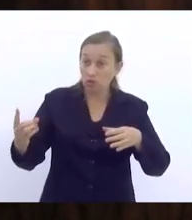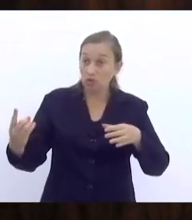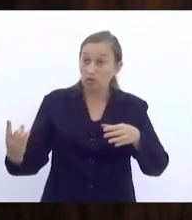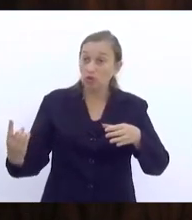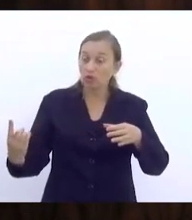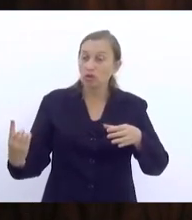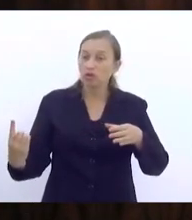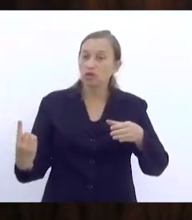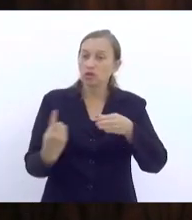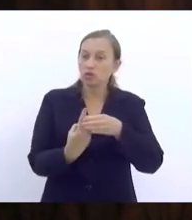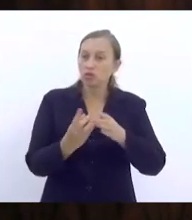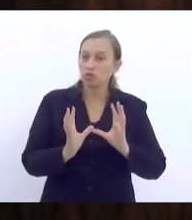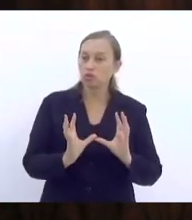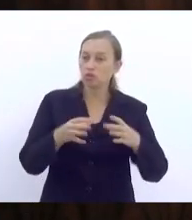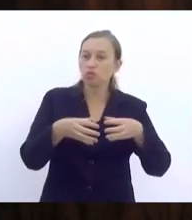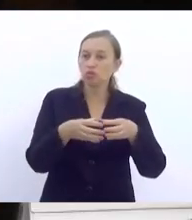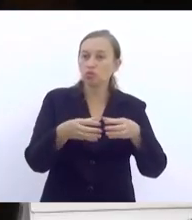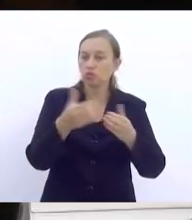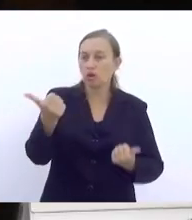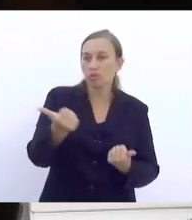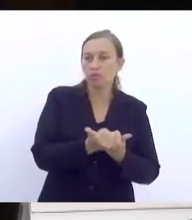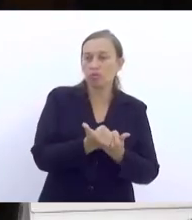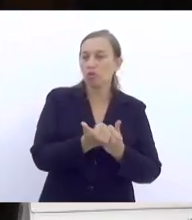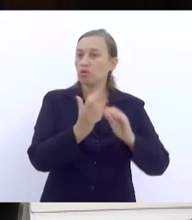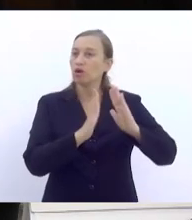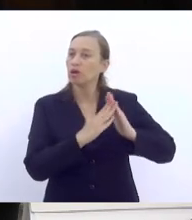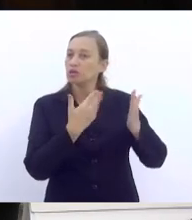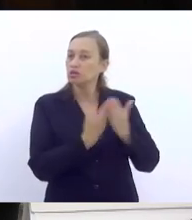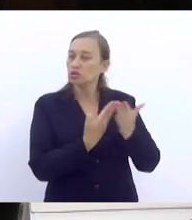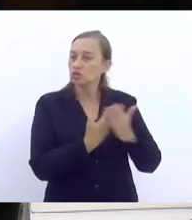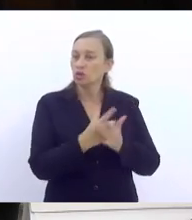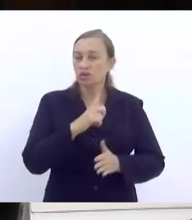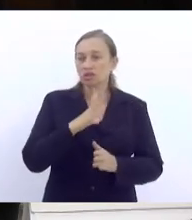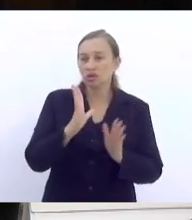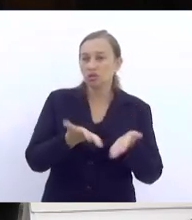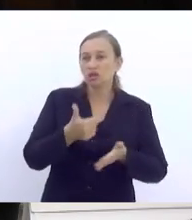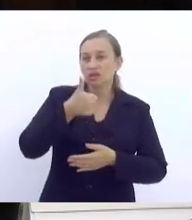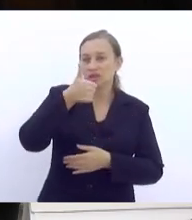no núcleo interdisciplinar de apoio a unidades escolares, que tem hoje